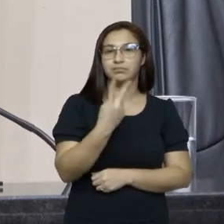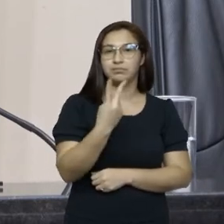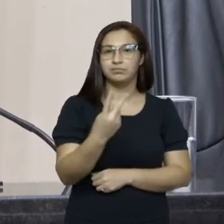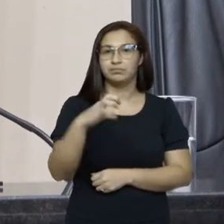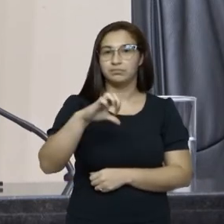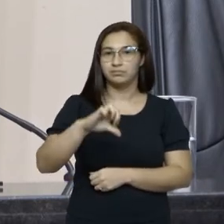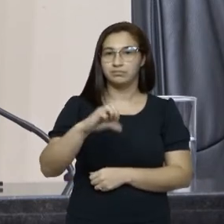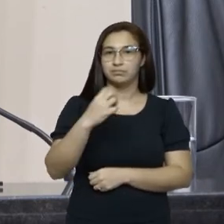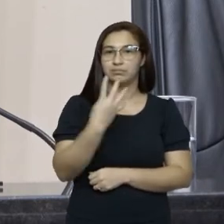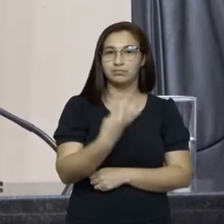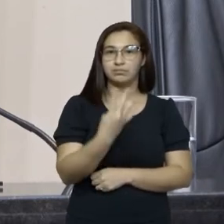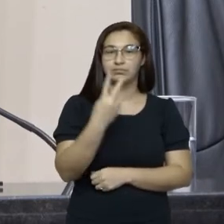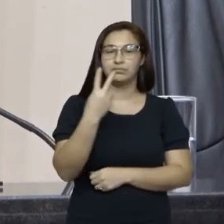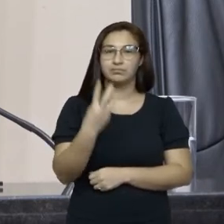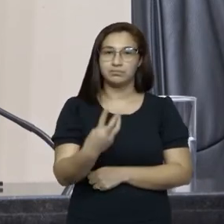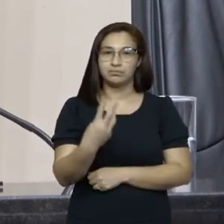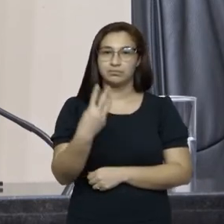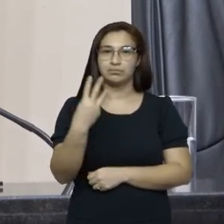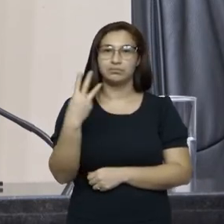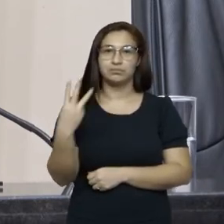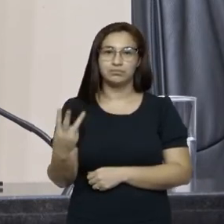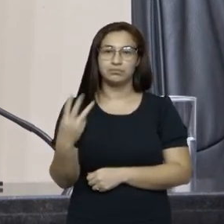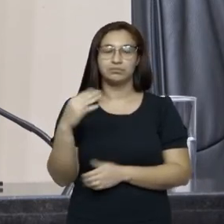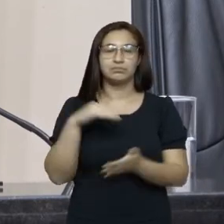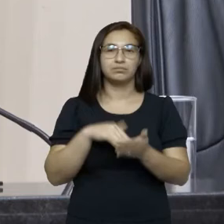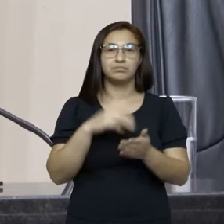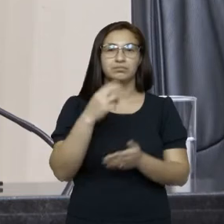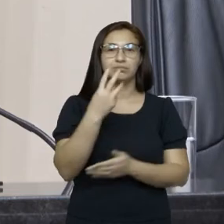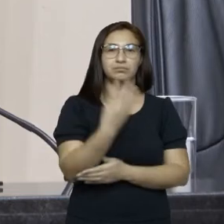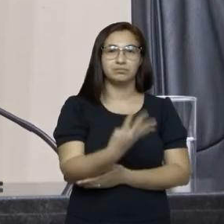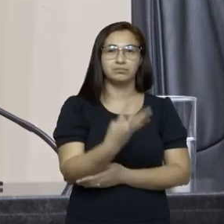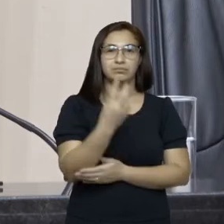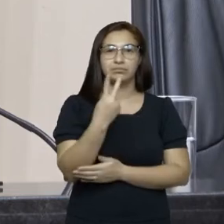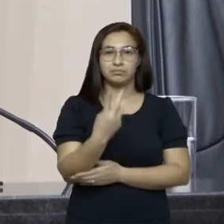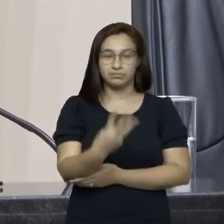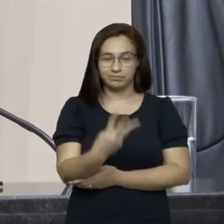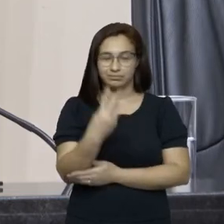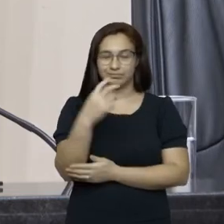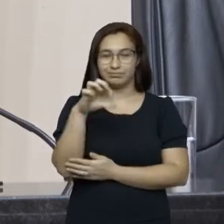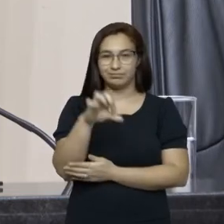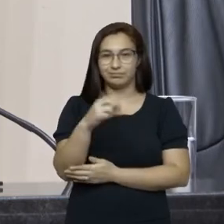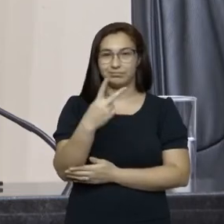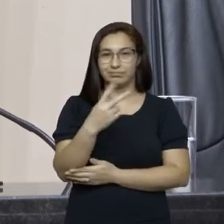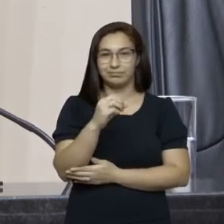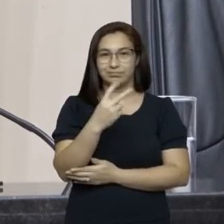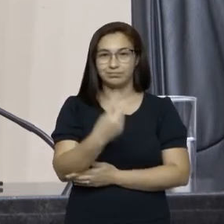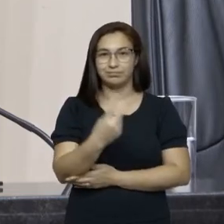433 a 439-2022.